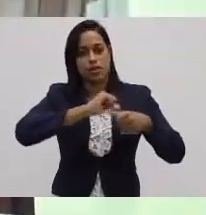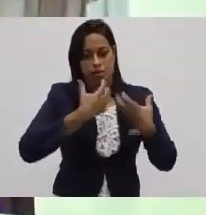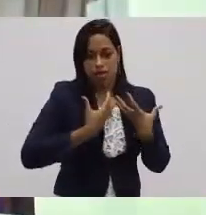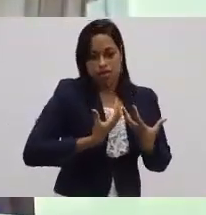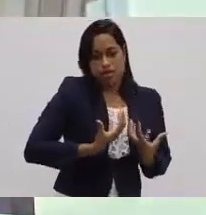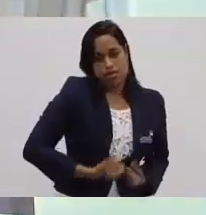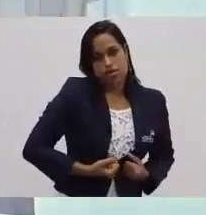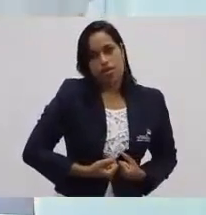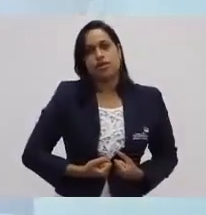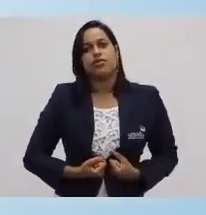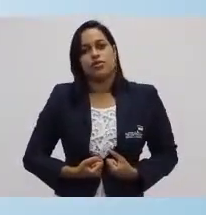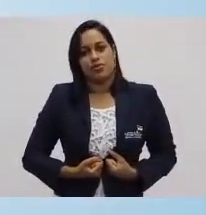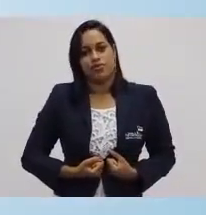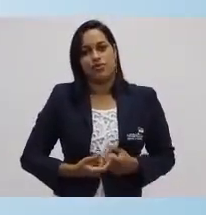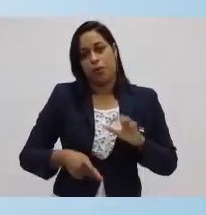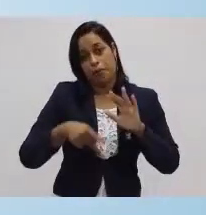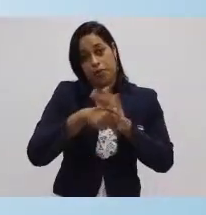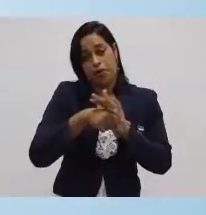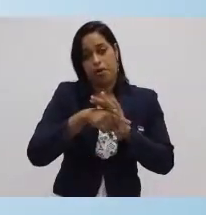ou monotonia.